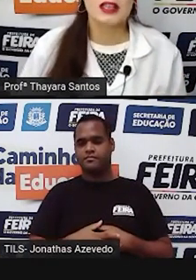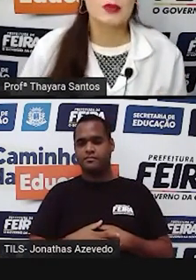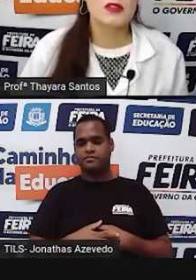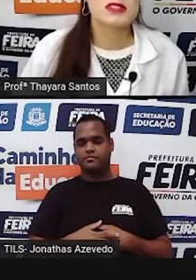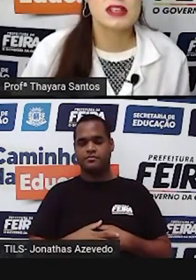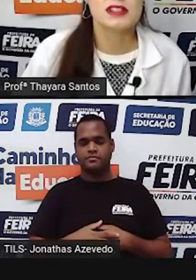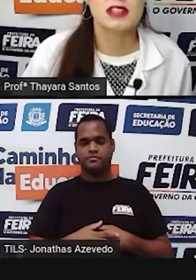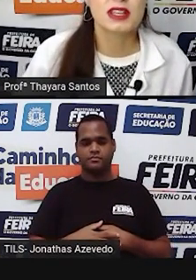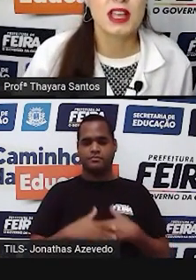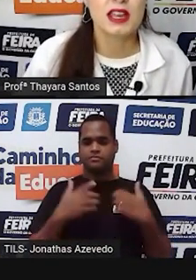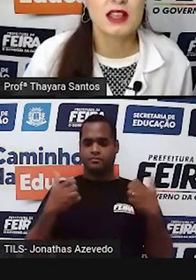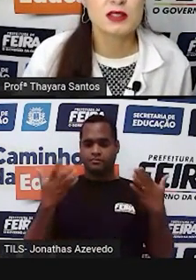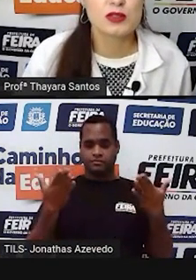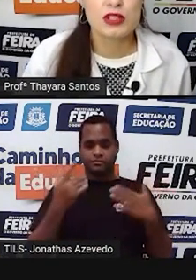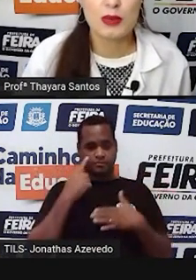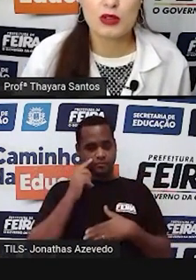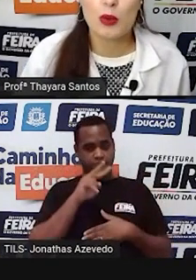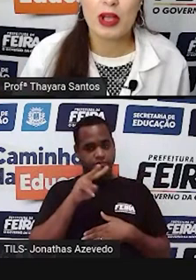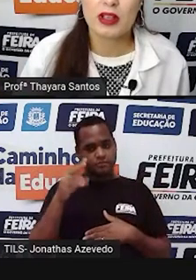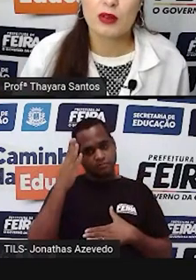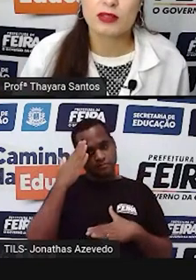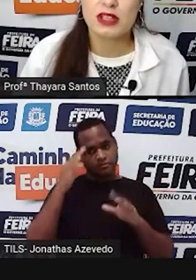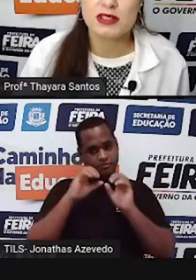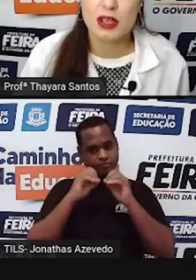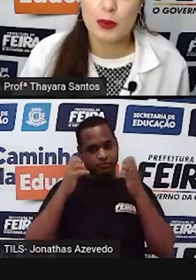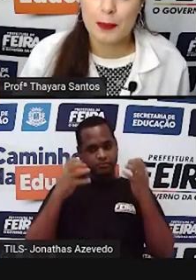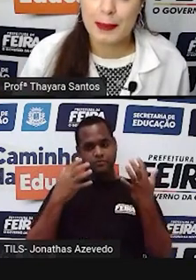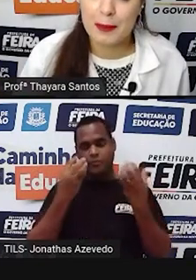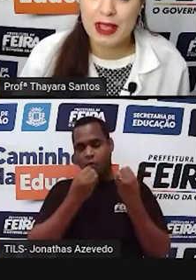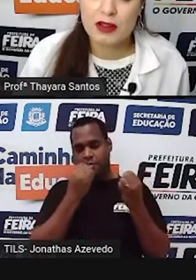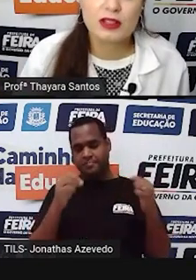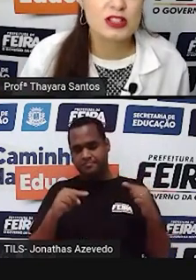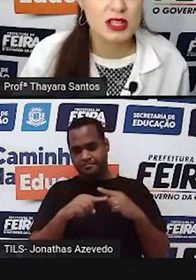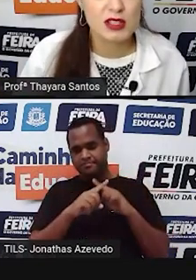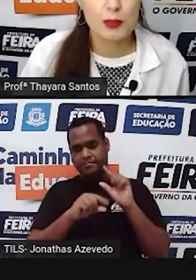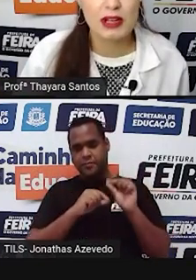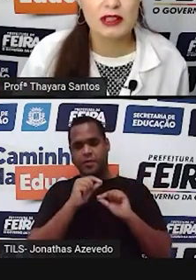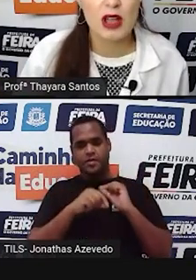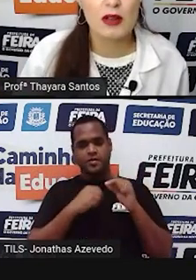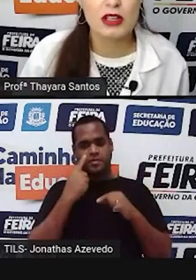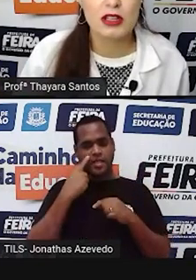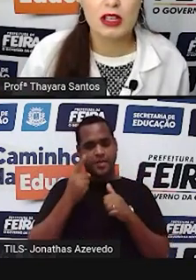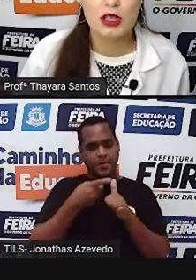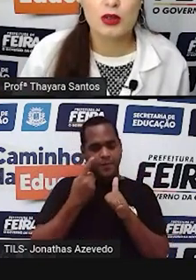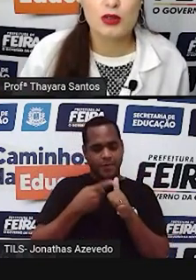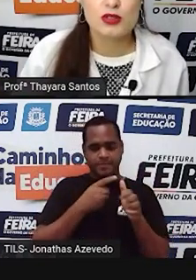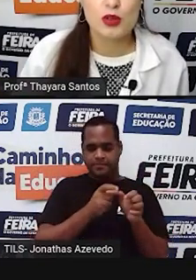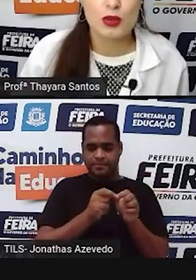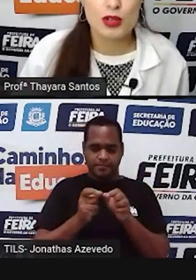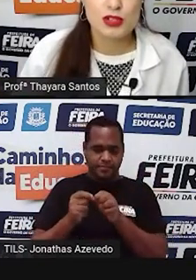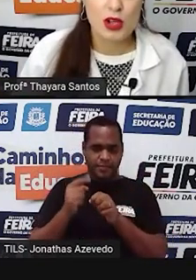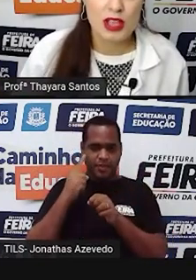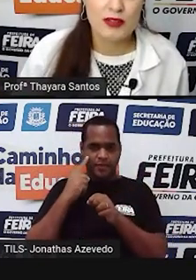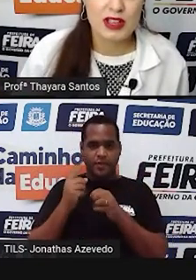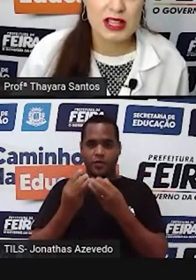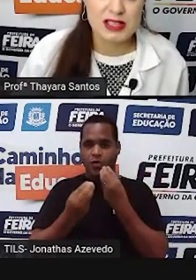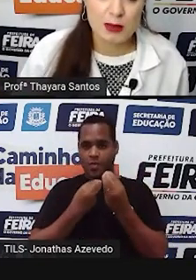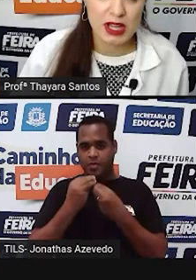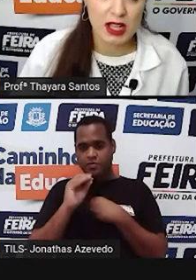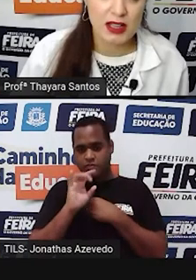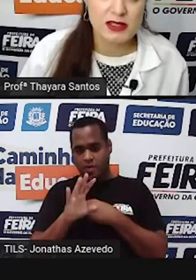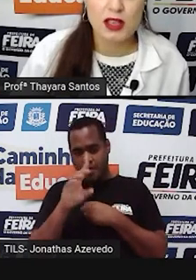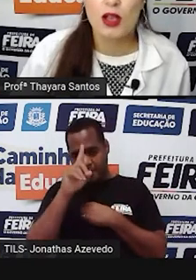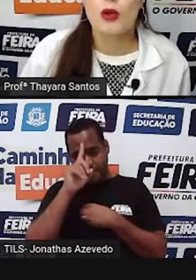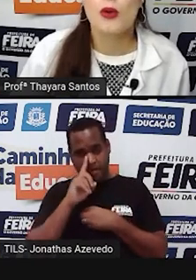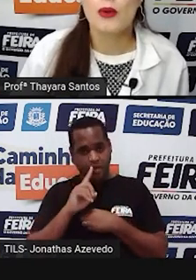Aqui, para vocês entenderem esse cruzamento, como é que aconteceu. Primeiro, na geração parental, ele cruzou só ervilhas